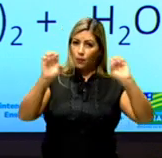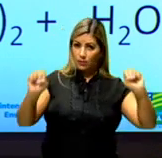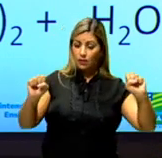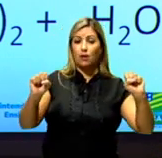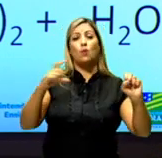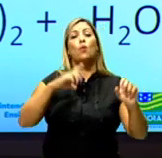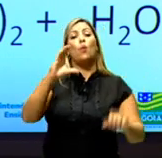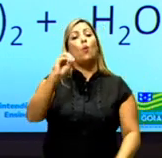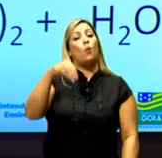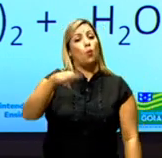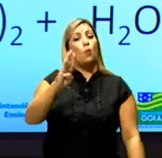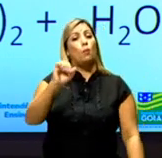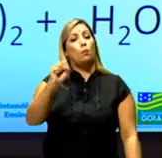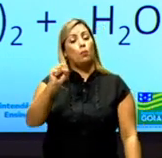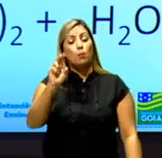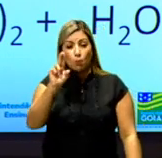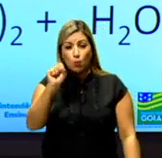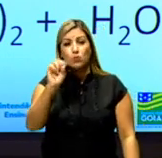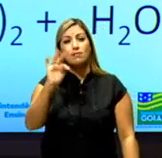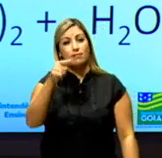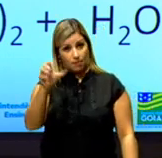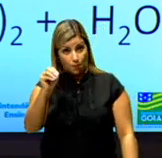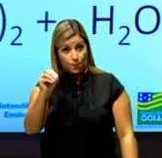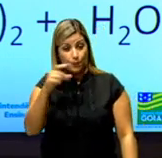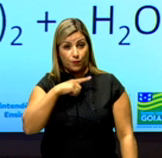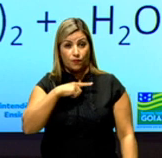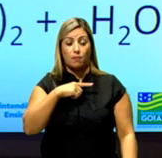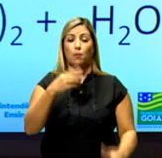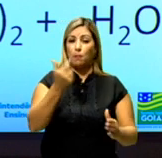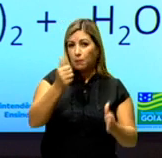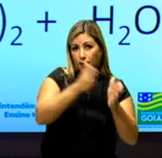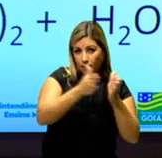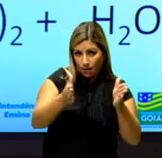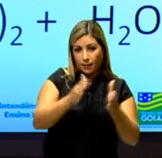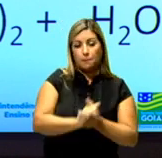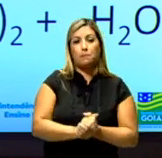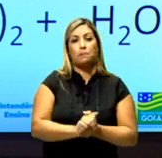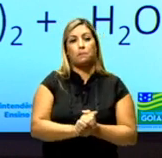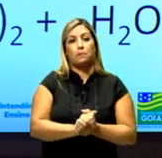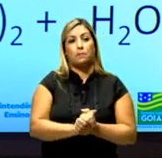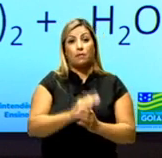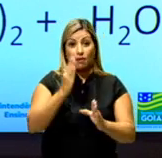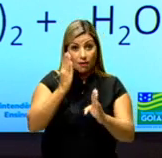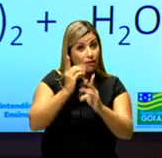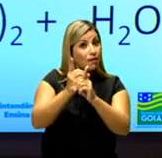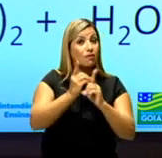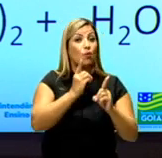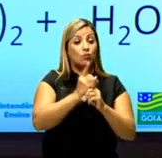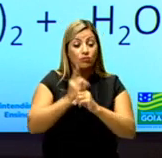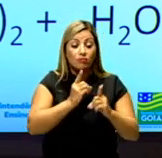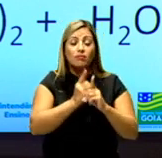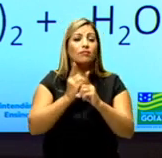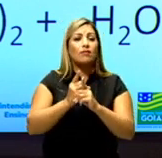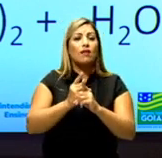combustão. Então, vamos aplicar a primeira etapa do método. Identificar a substância